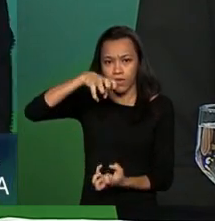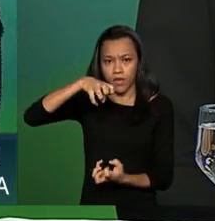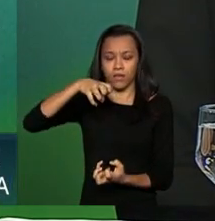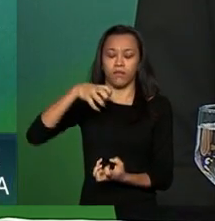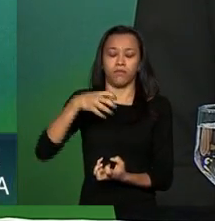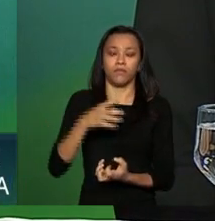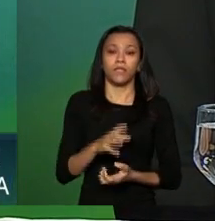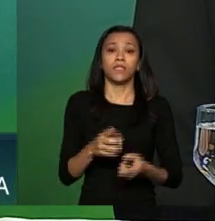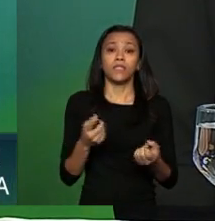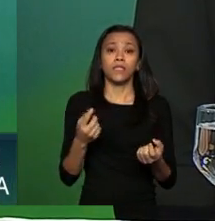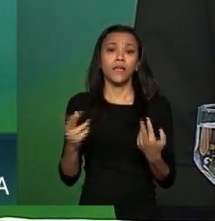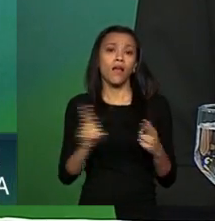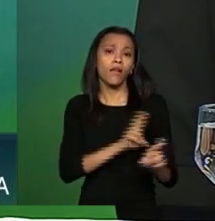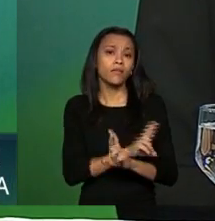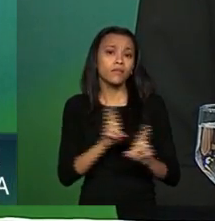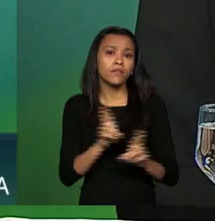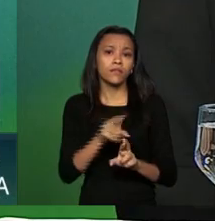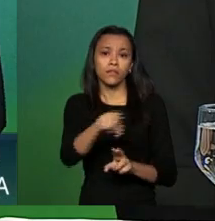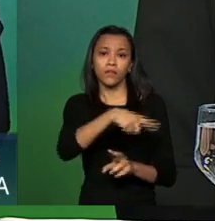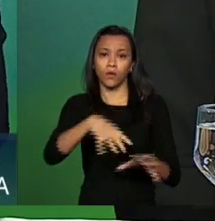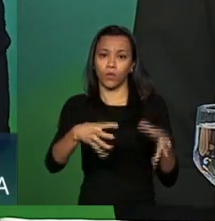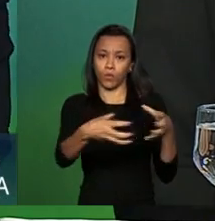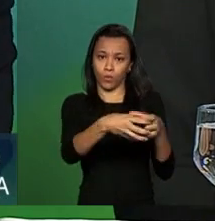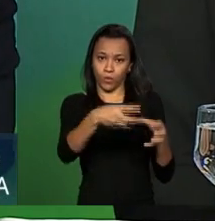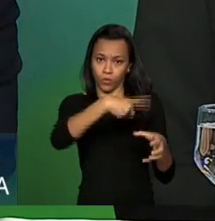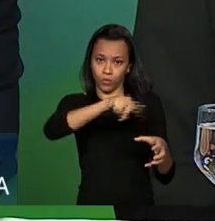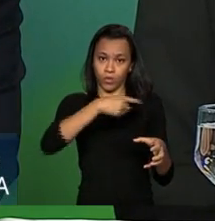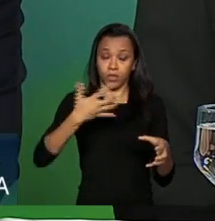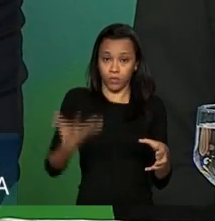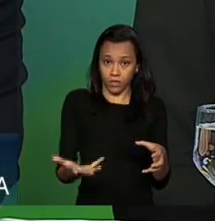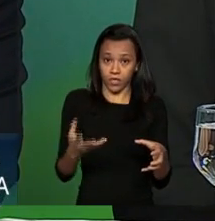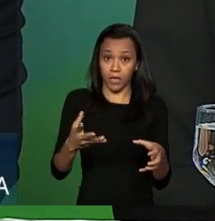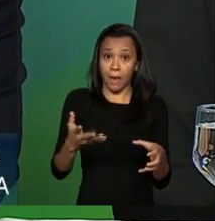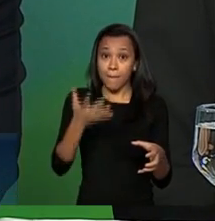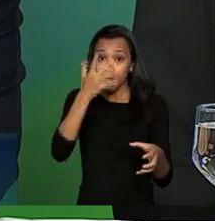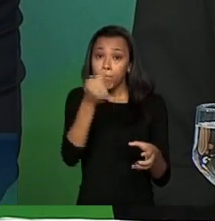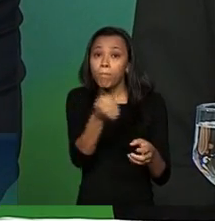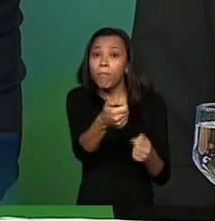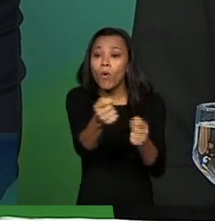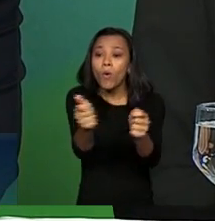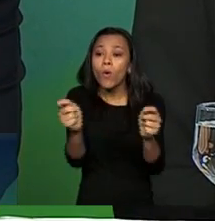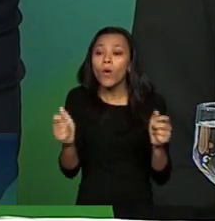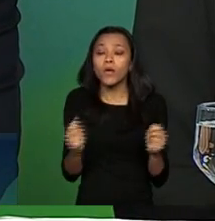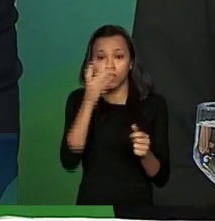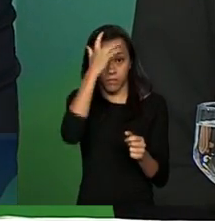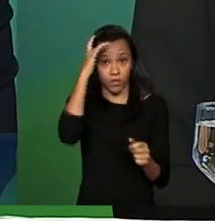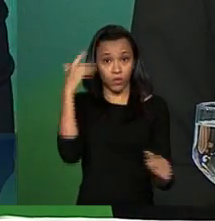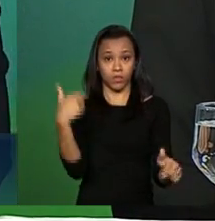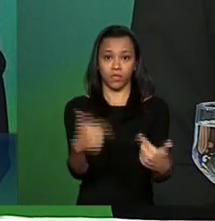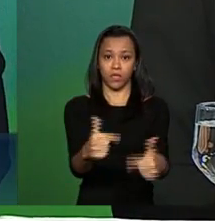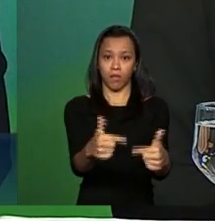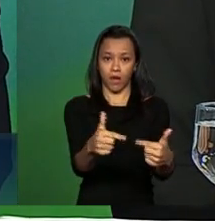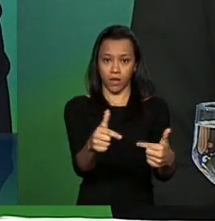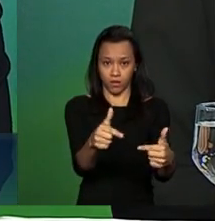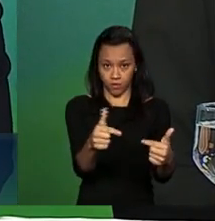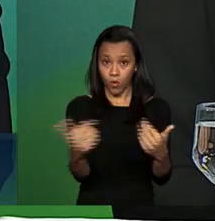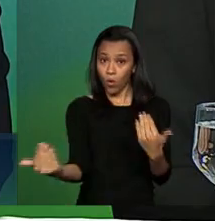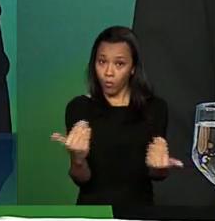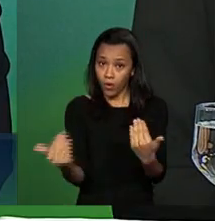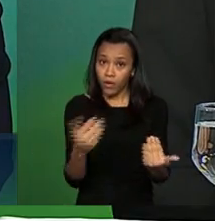em relação aos idosos. Você tem menos pessoas trabalhando em relação às pessoas idosas.